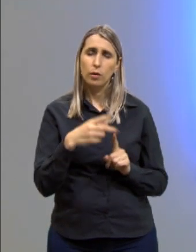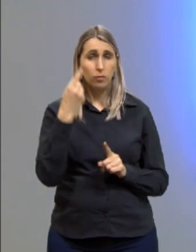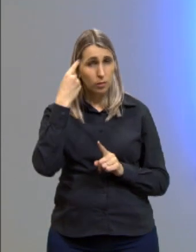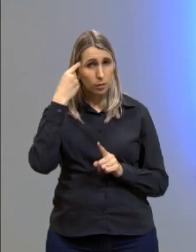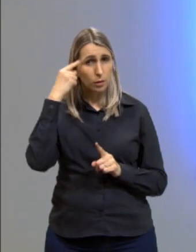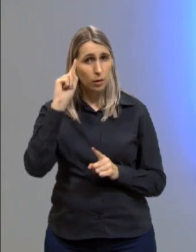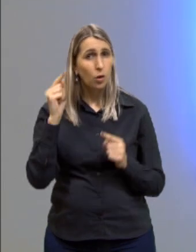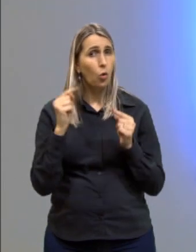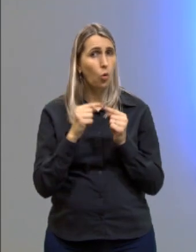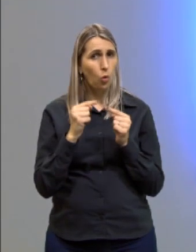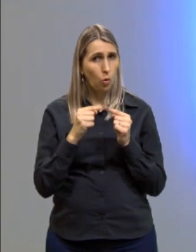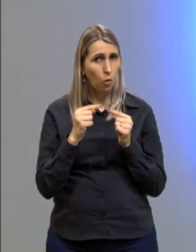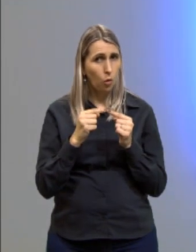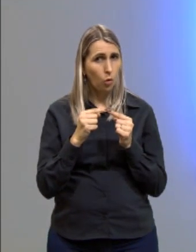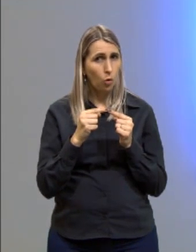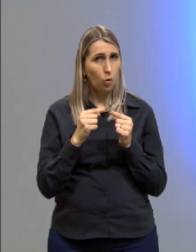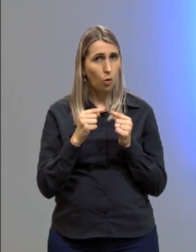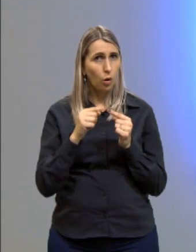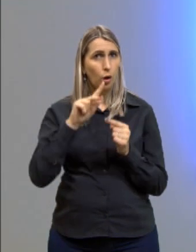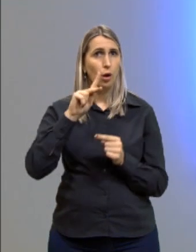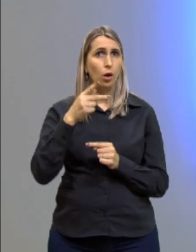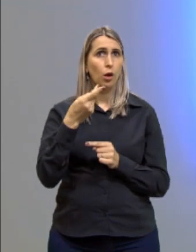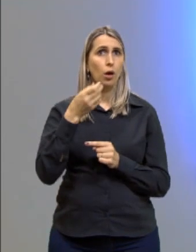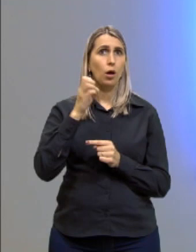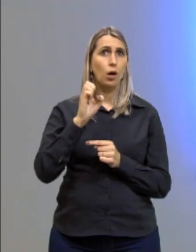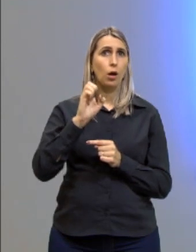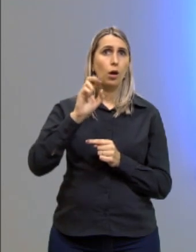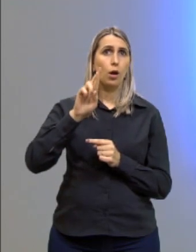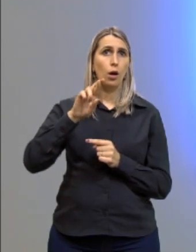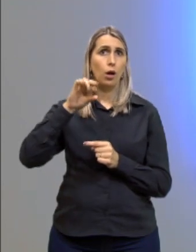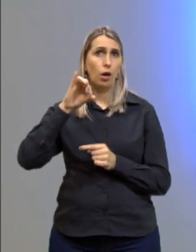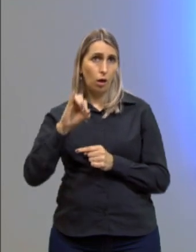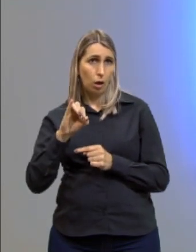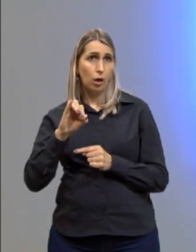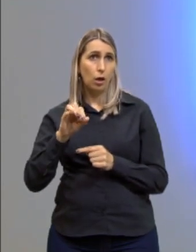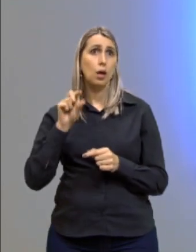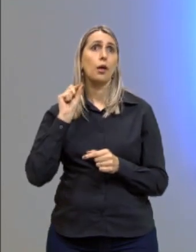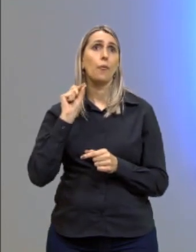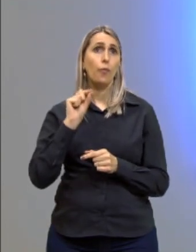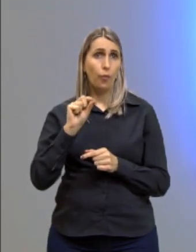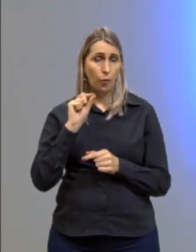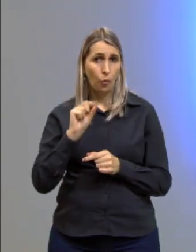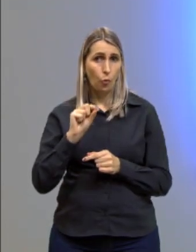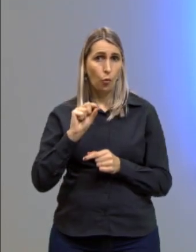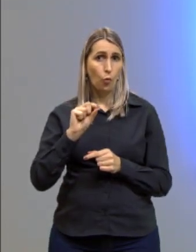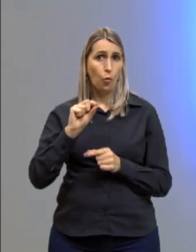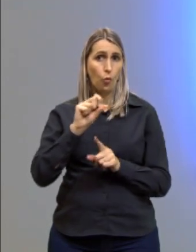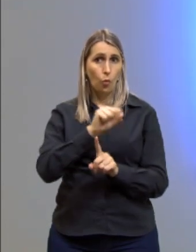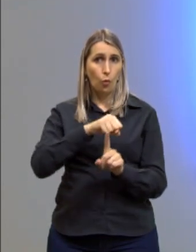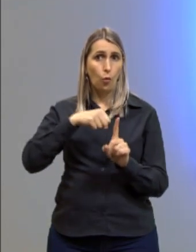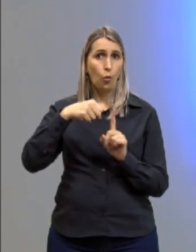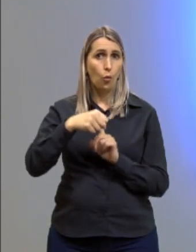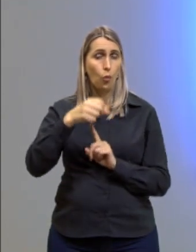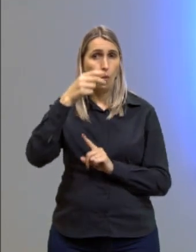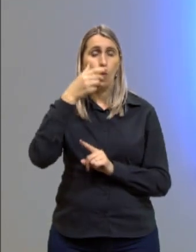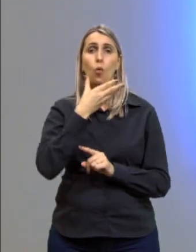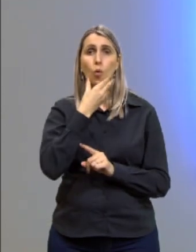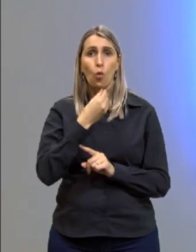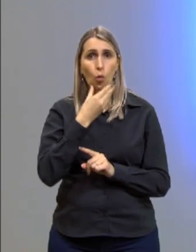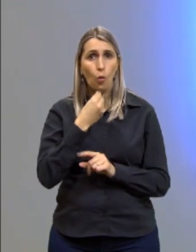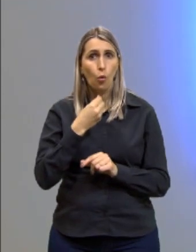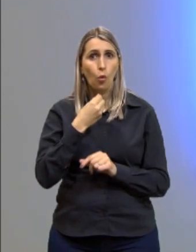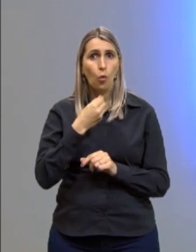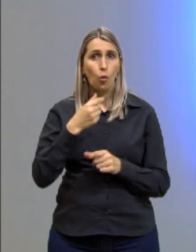ideias de Henri Lafebvre, uma vez que, para o sociólogo, o